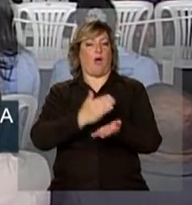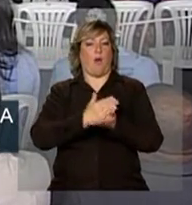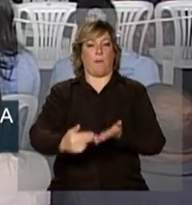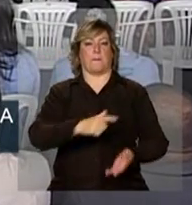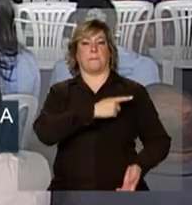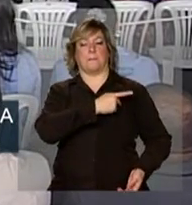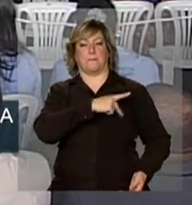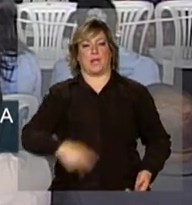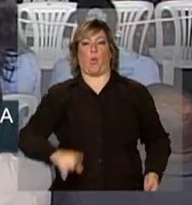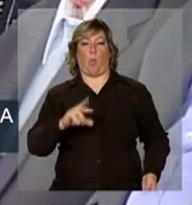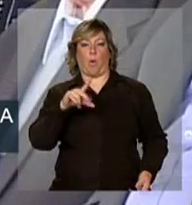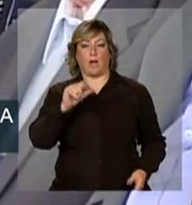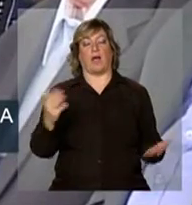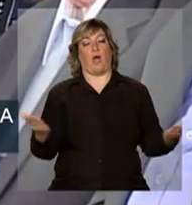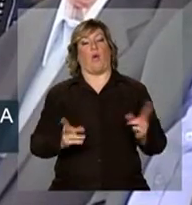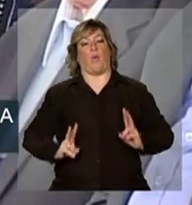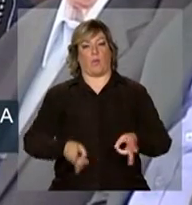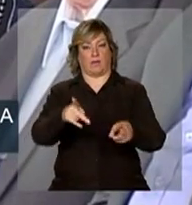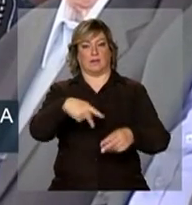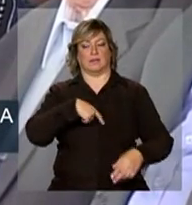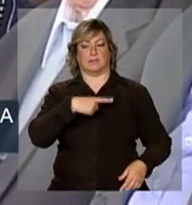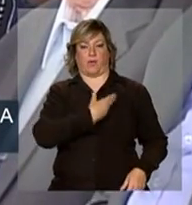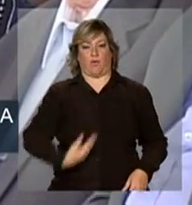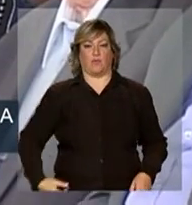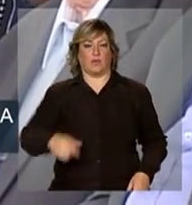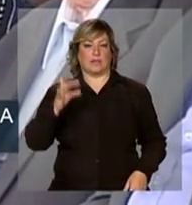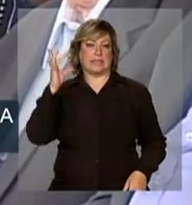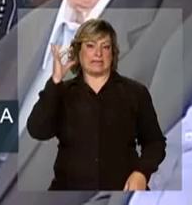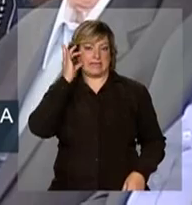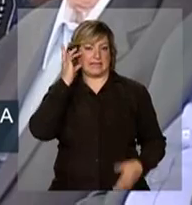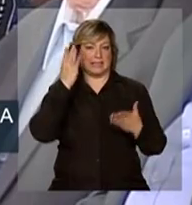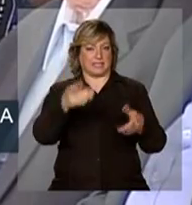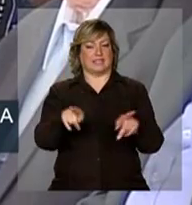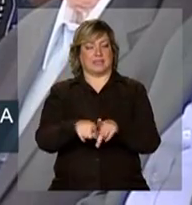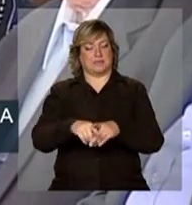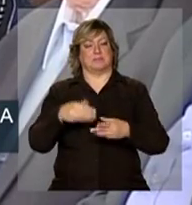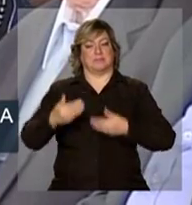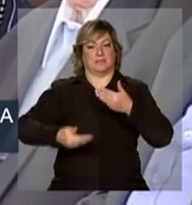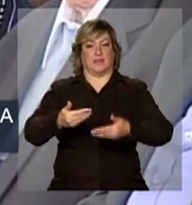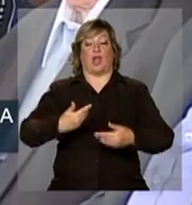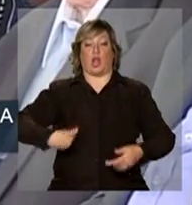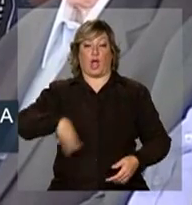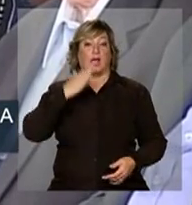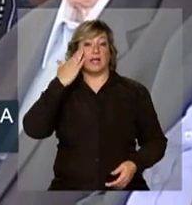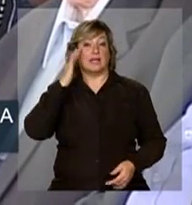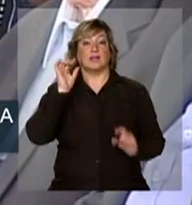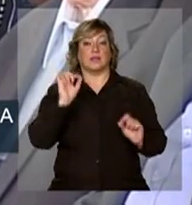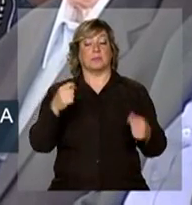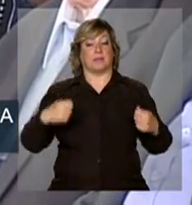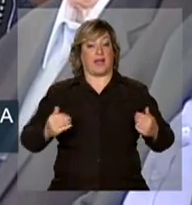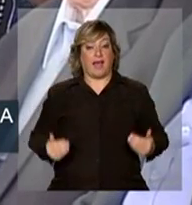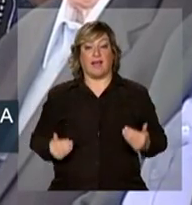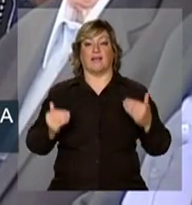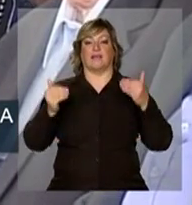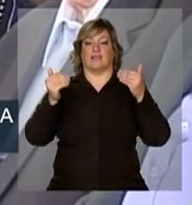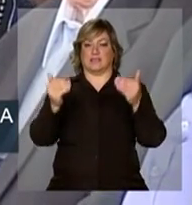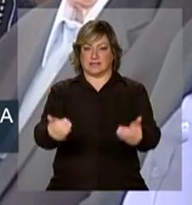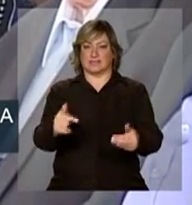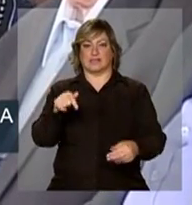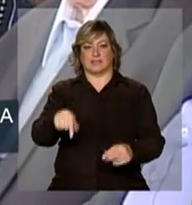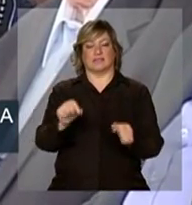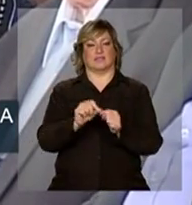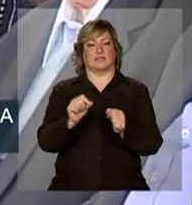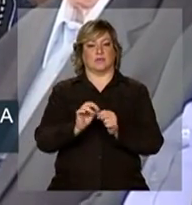tem a continuidade no governo da presidenta Dilma. Em nosso entendimento, que a gente precisa avançar nessa